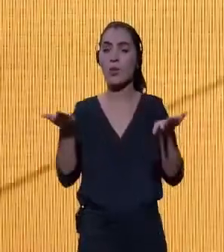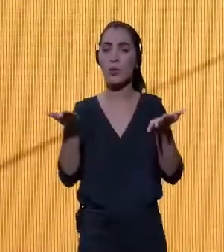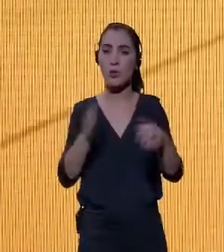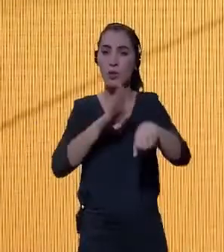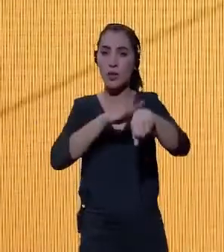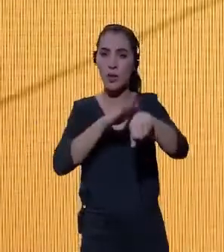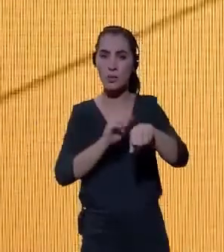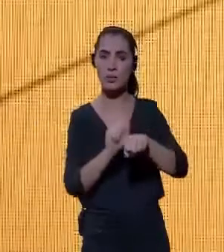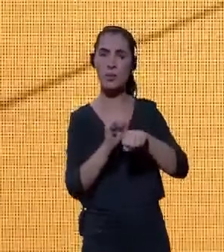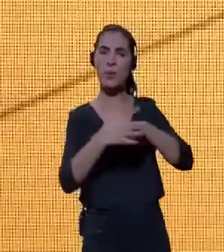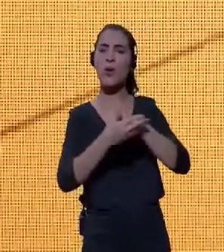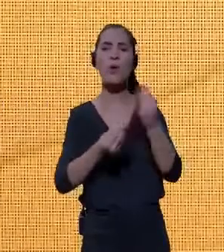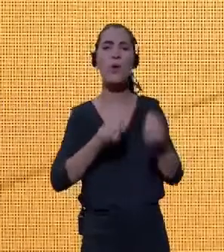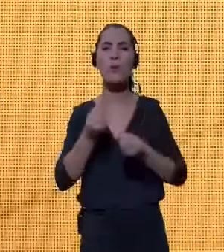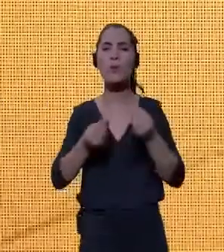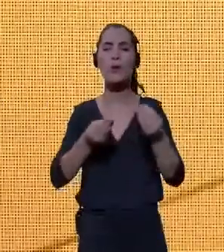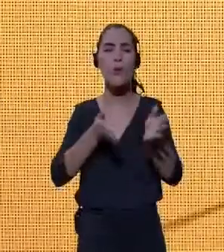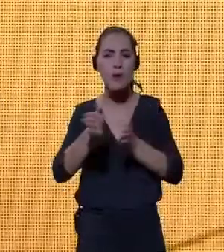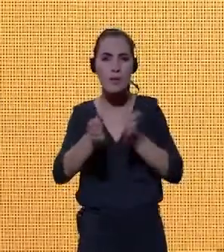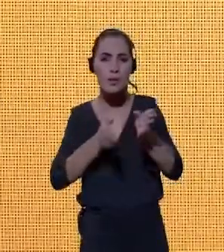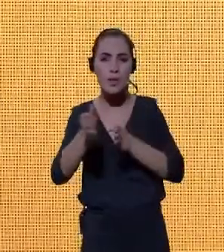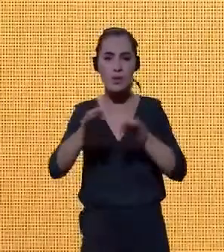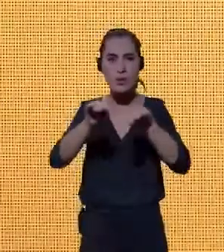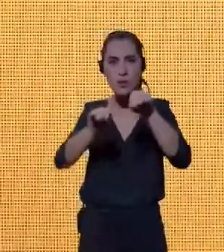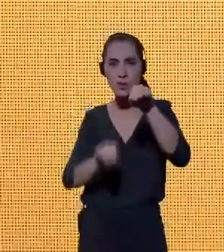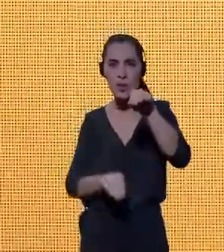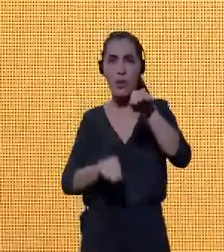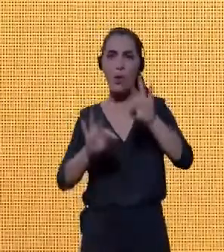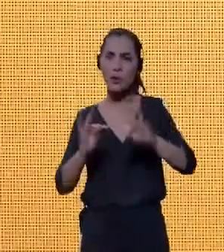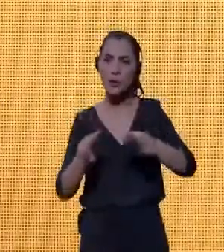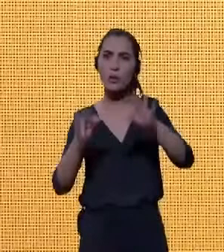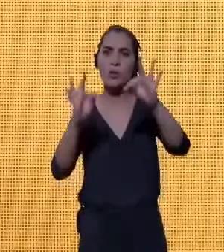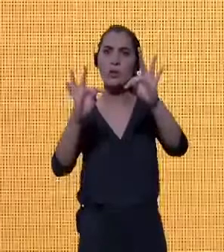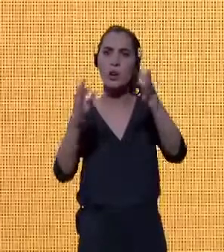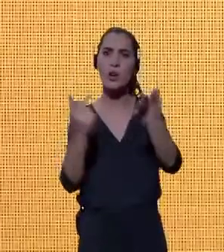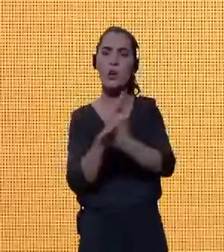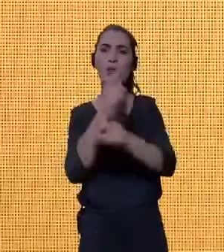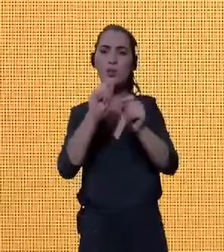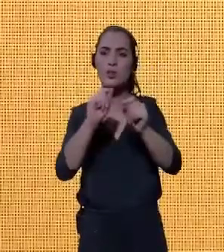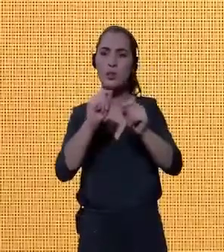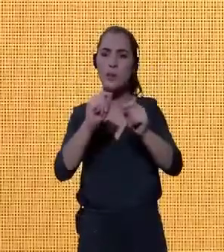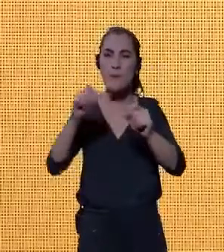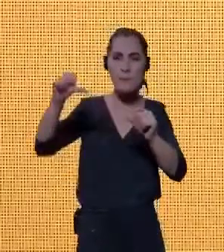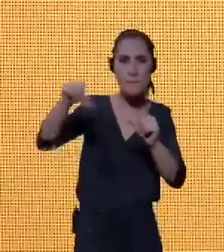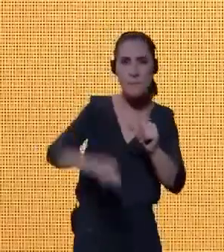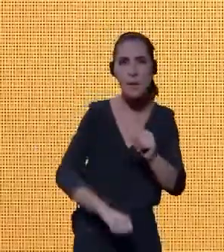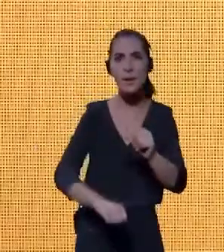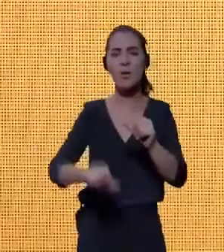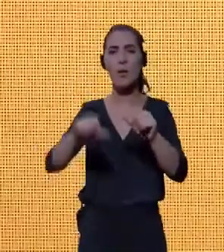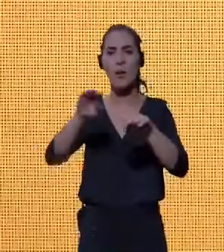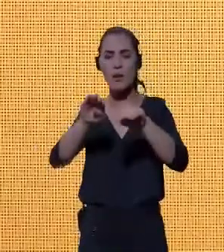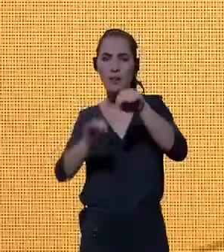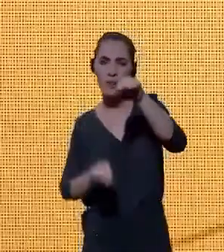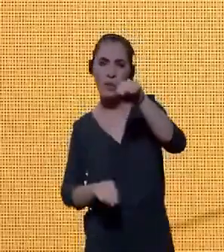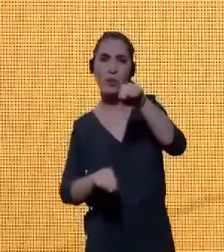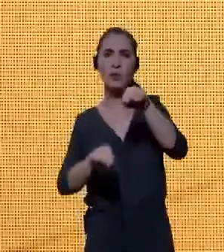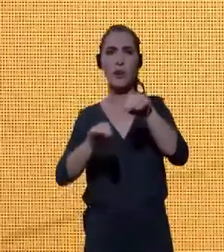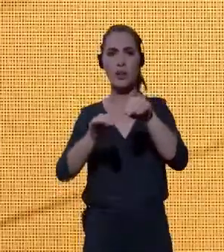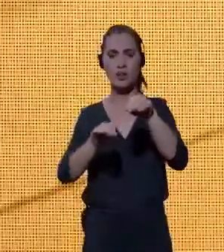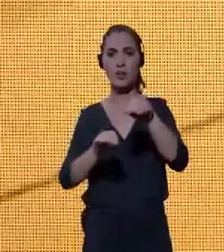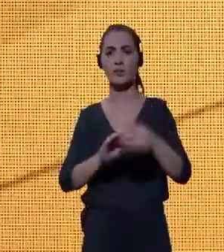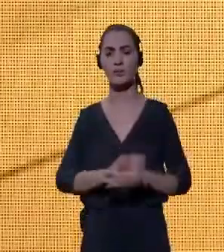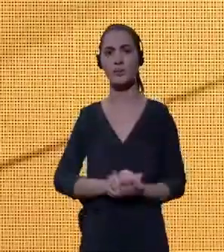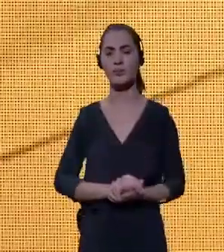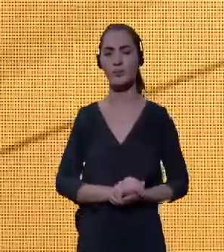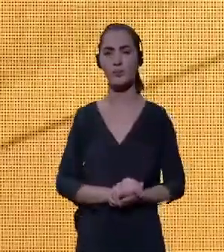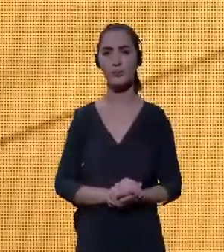é como o acesso desigual à tecnologia aprofunda as desigualdades econômicas e sociais, e, nesse caso, o inverso também